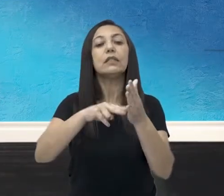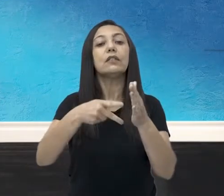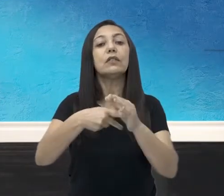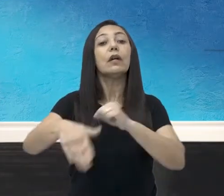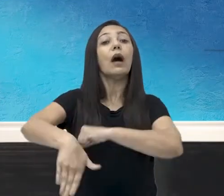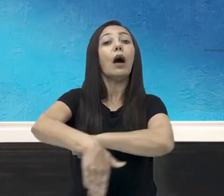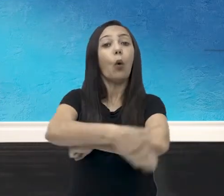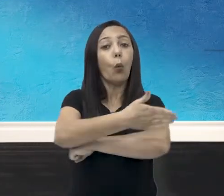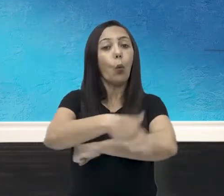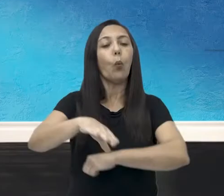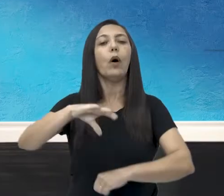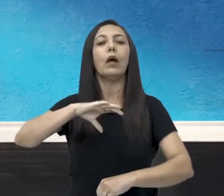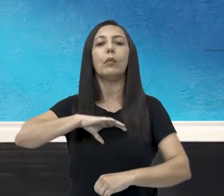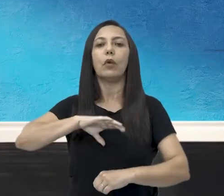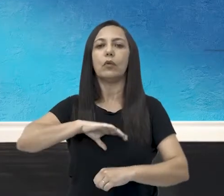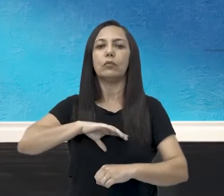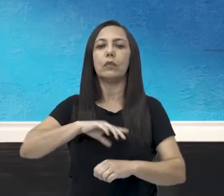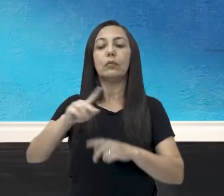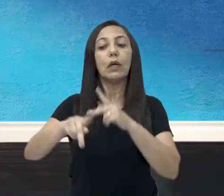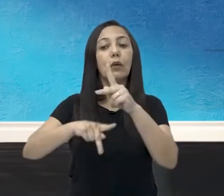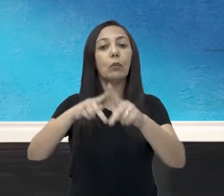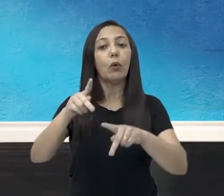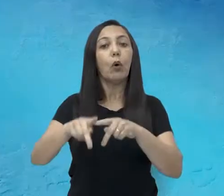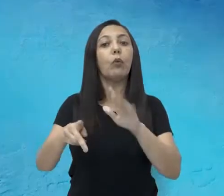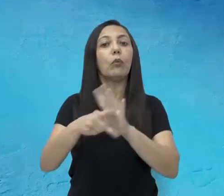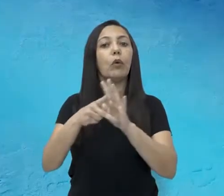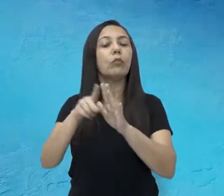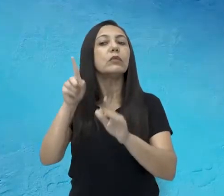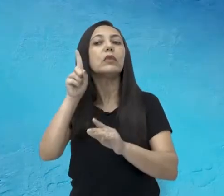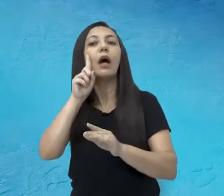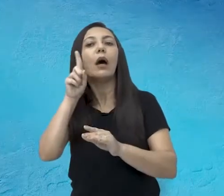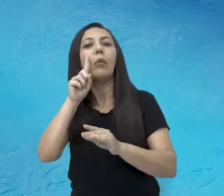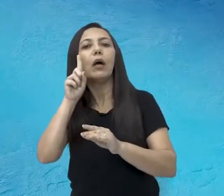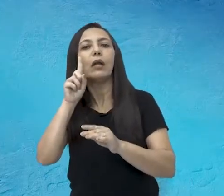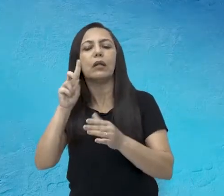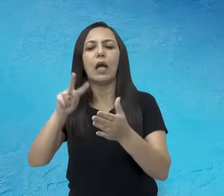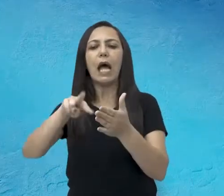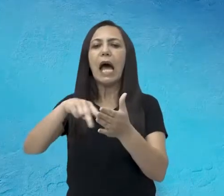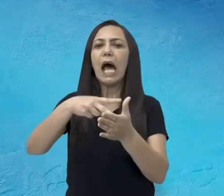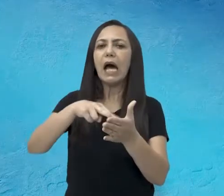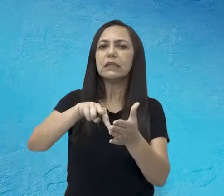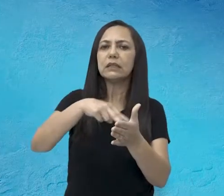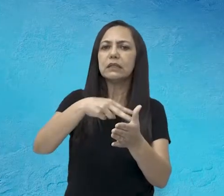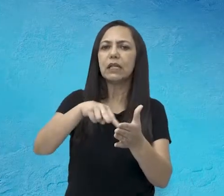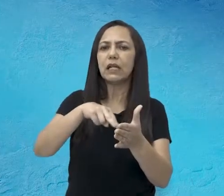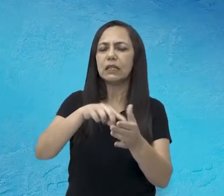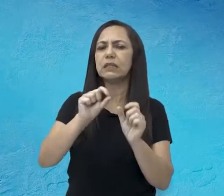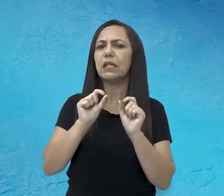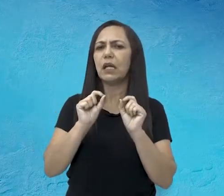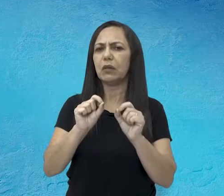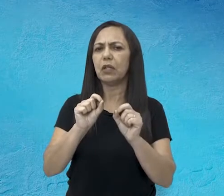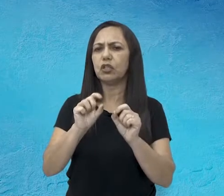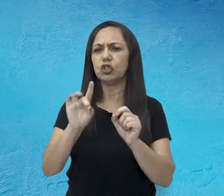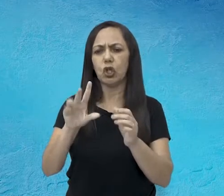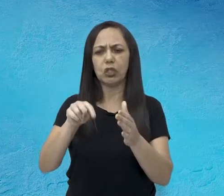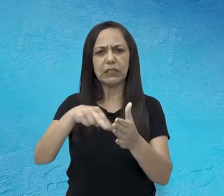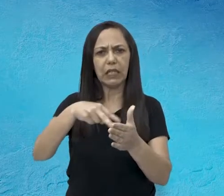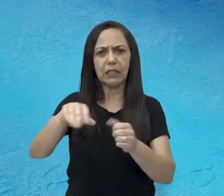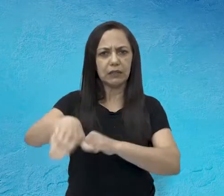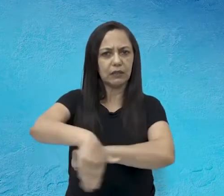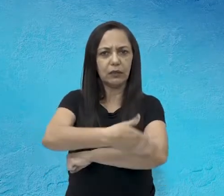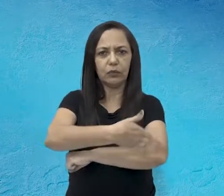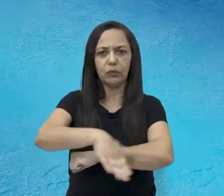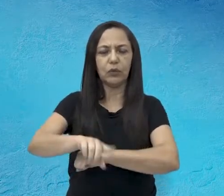para os americanos, o street dance não quer dizer especificamente dança de